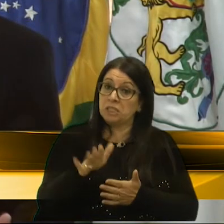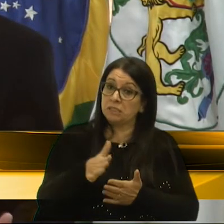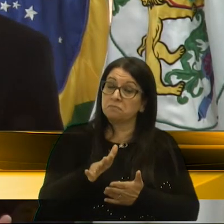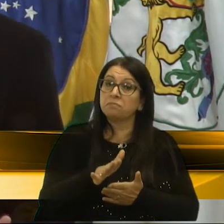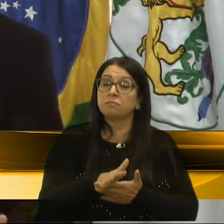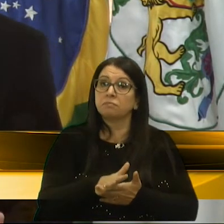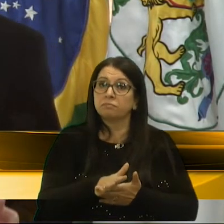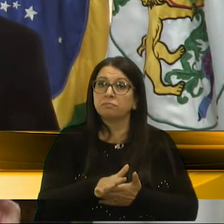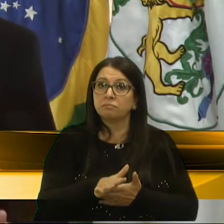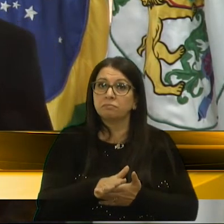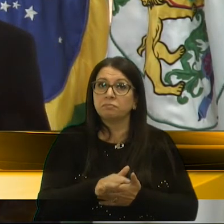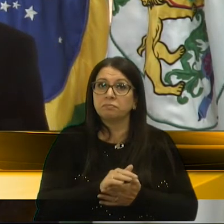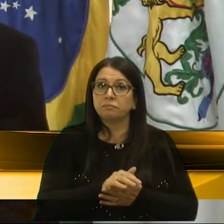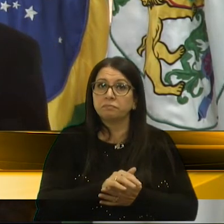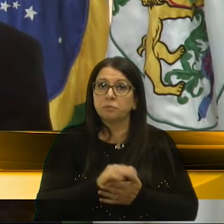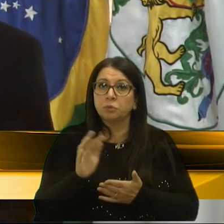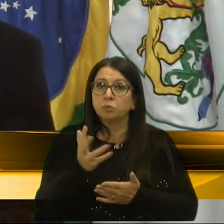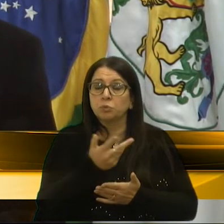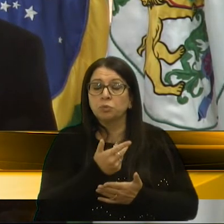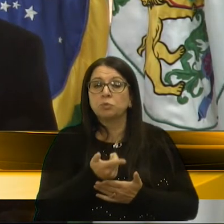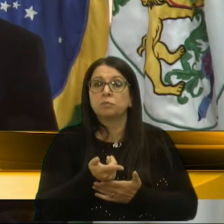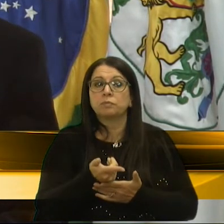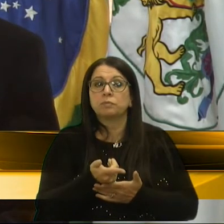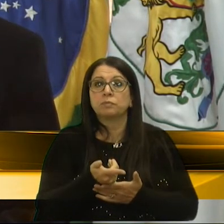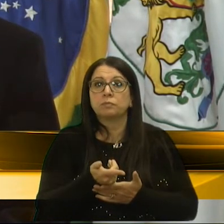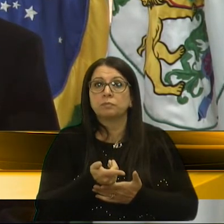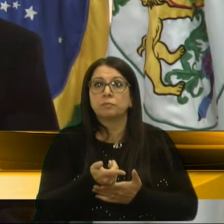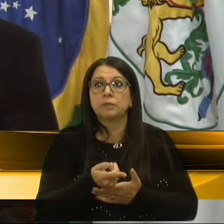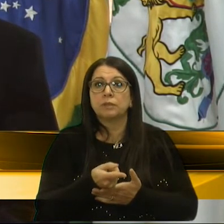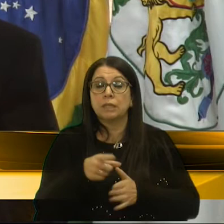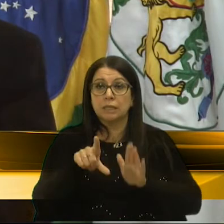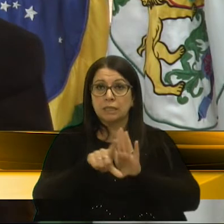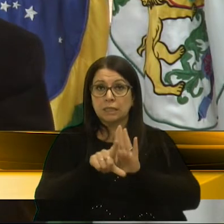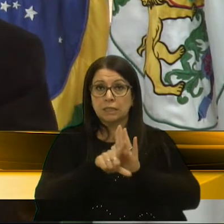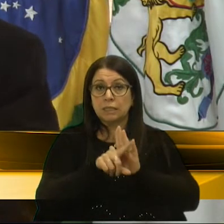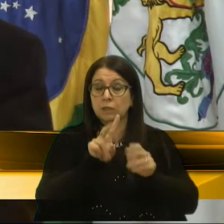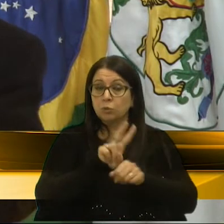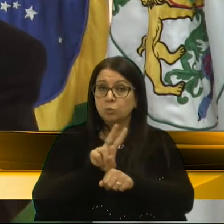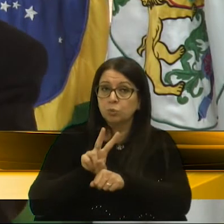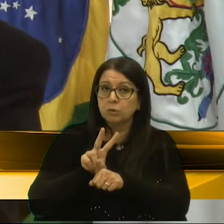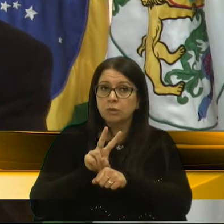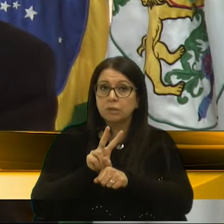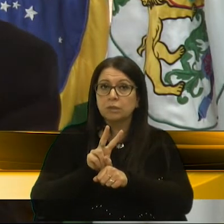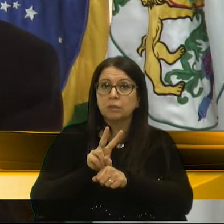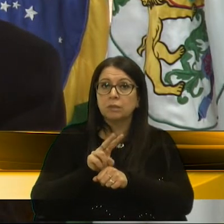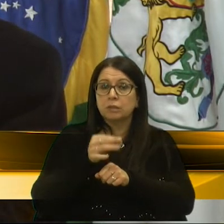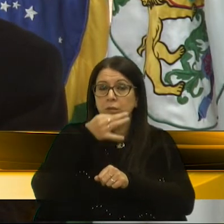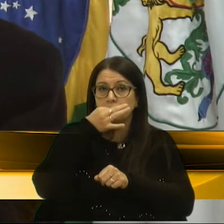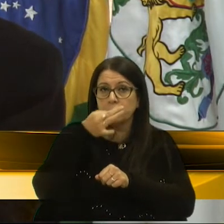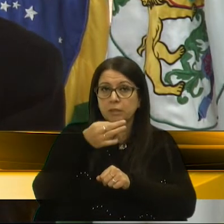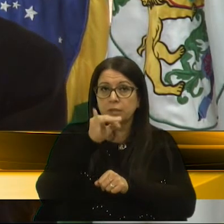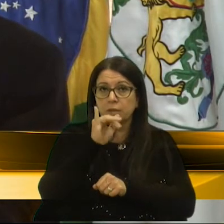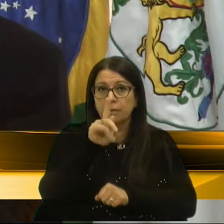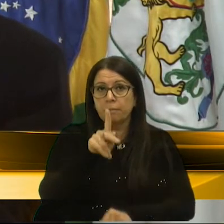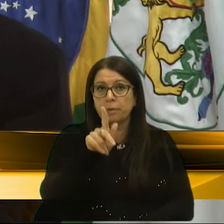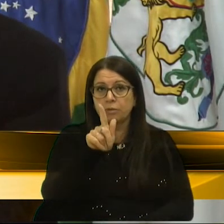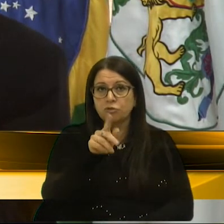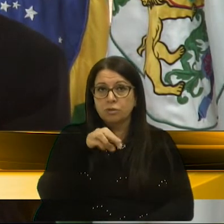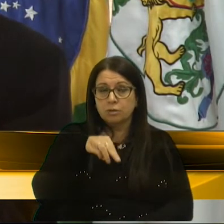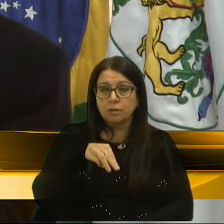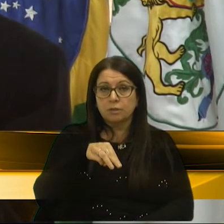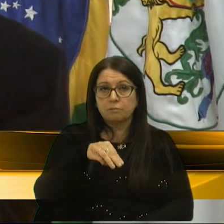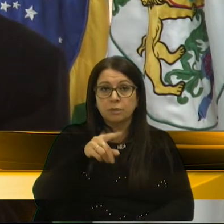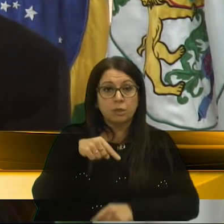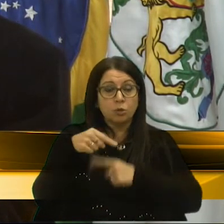Talvez com toda essa legislação e o cuidado e os pareceres da PGM, a prorrogação,